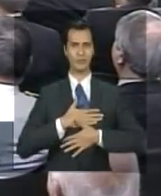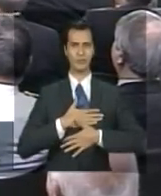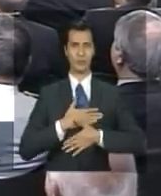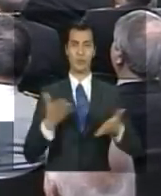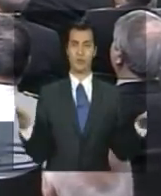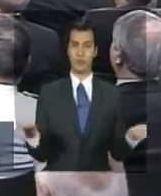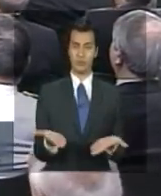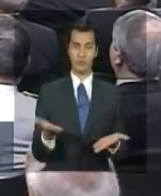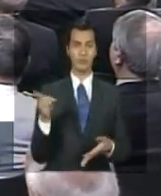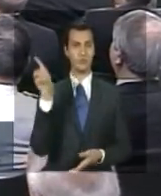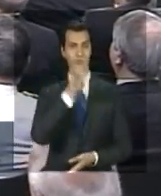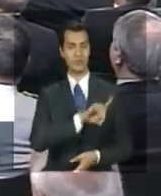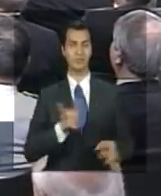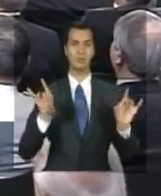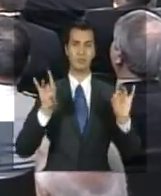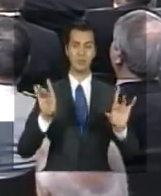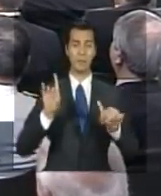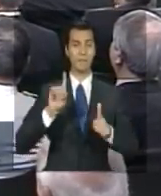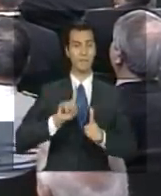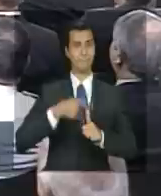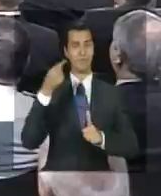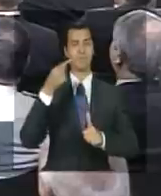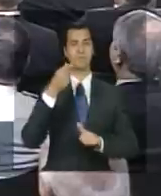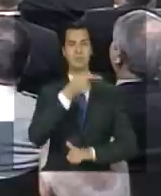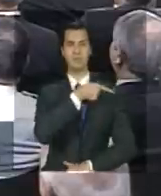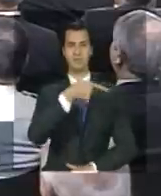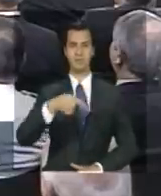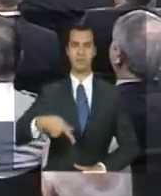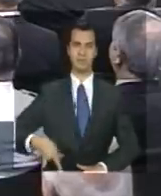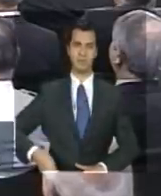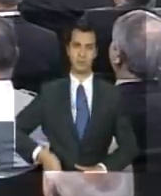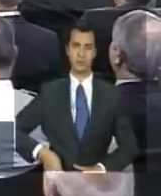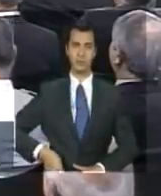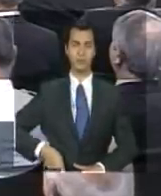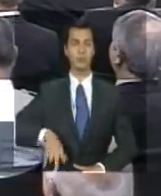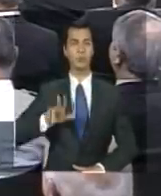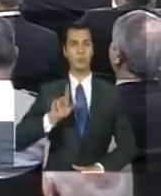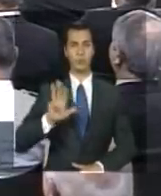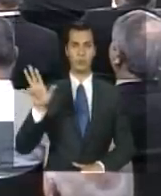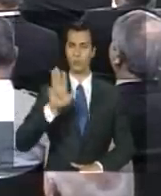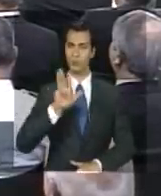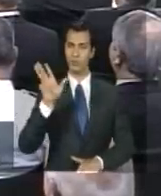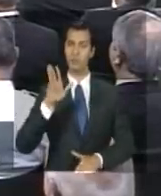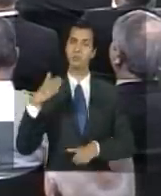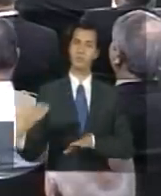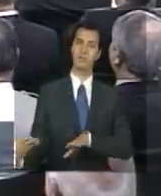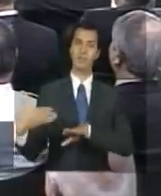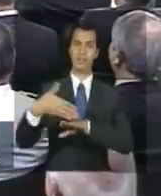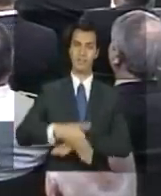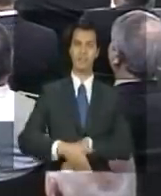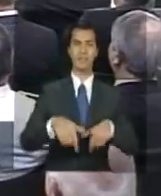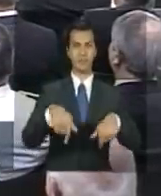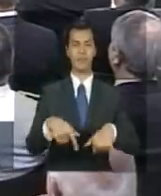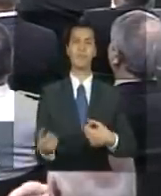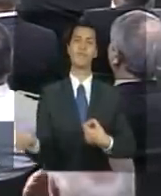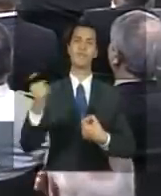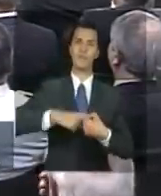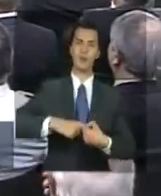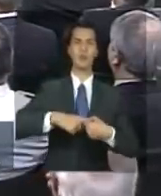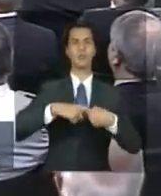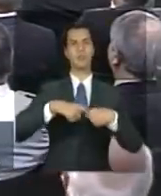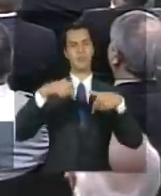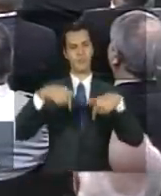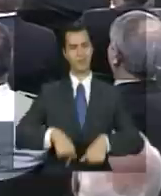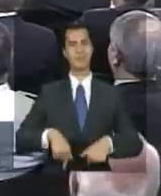seja nesse momento que, pela primeira vez, o nosso querido presidente Lula volta ao